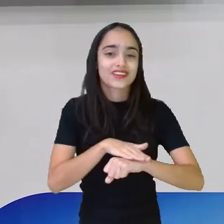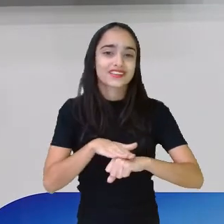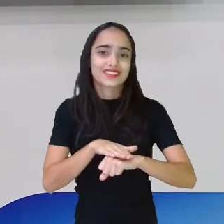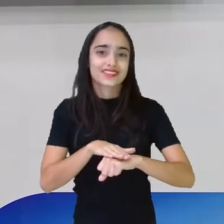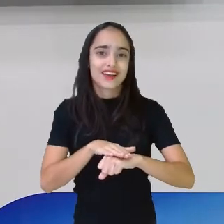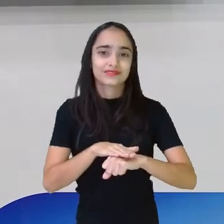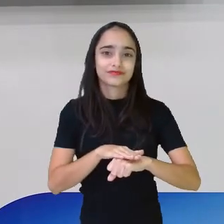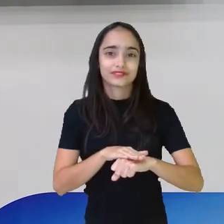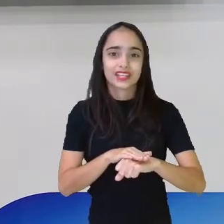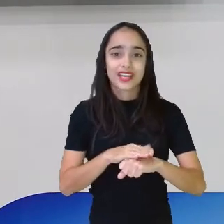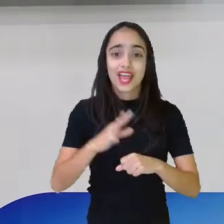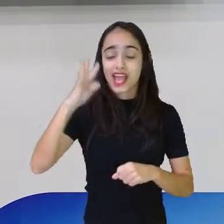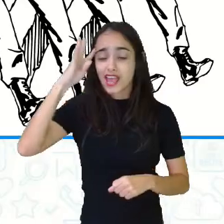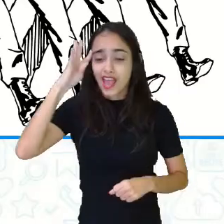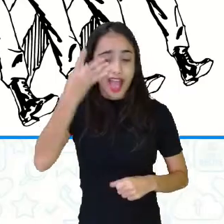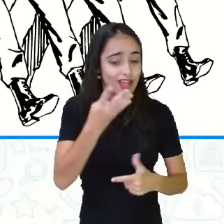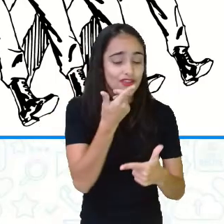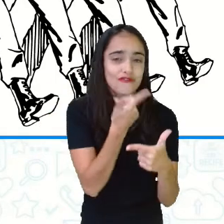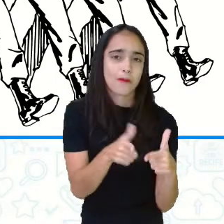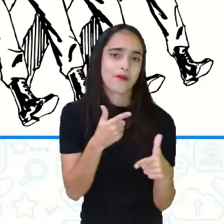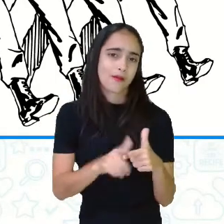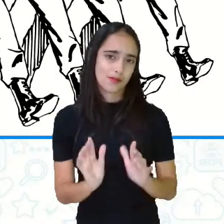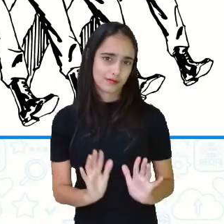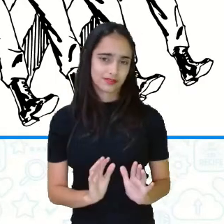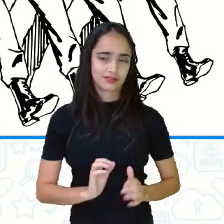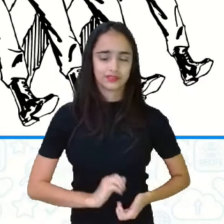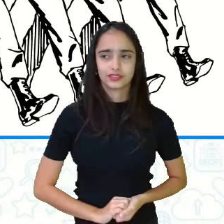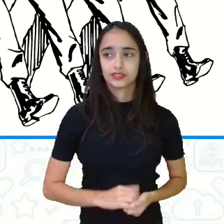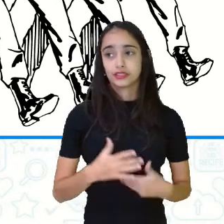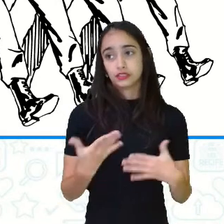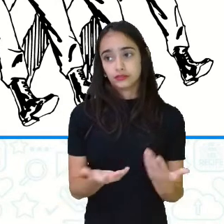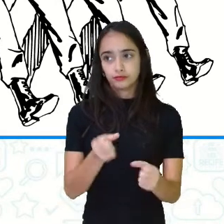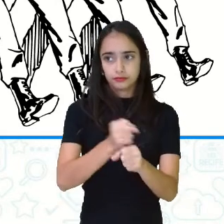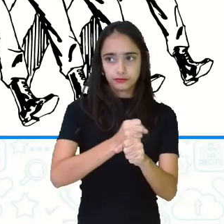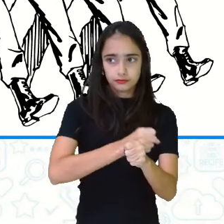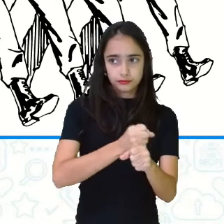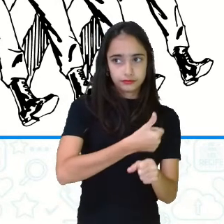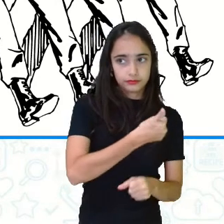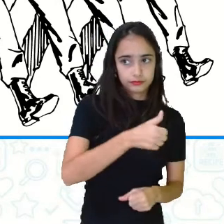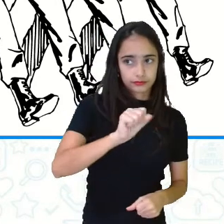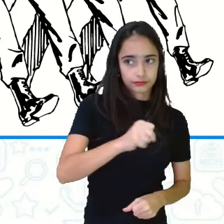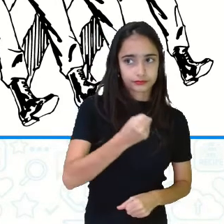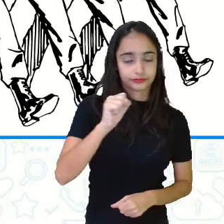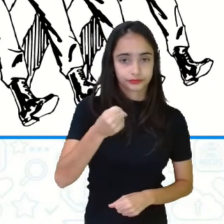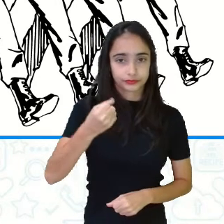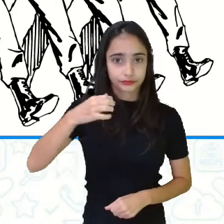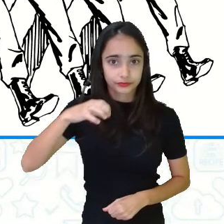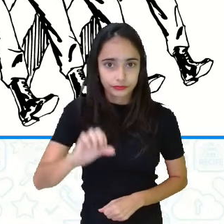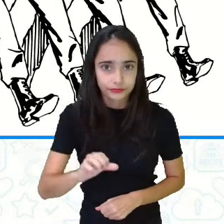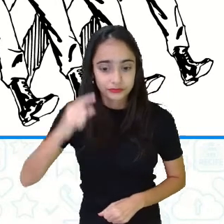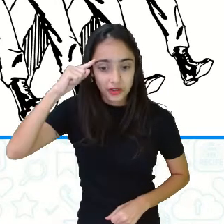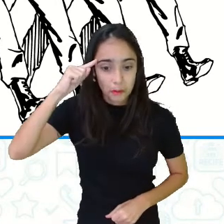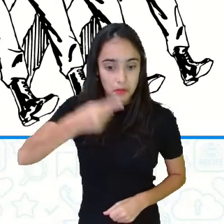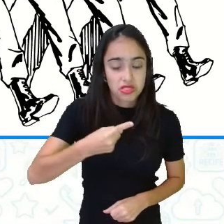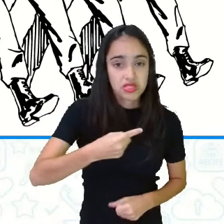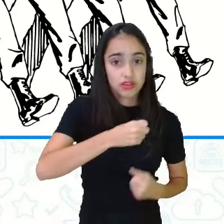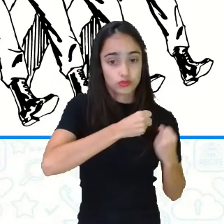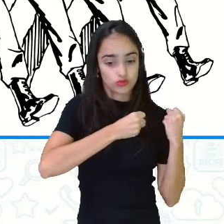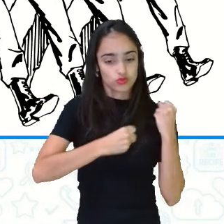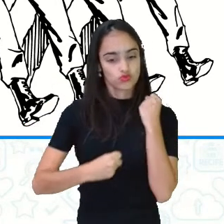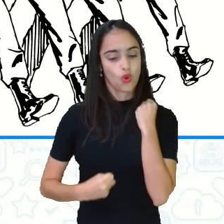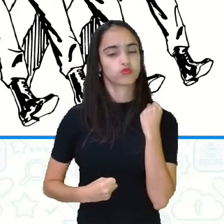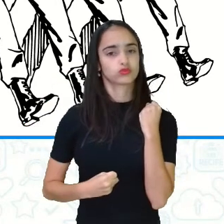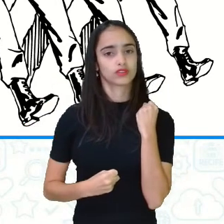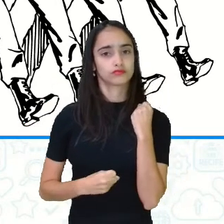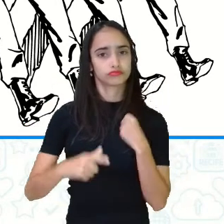Então, em 15 de novembro de 1889, comandando algumas centenas de soldados, se movimentaram ali